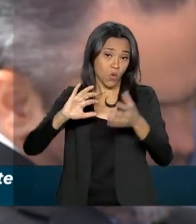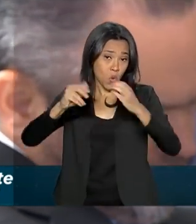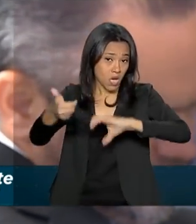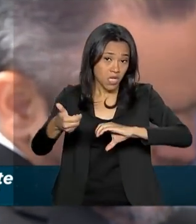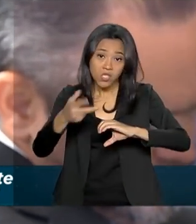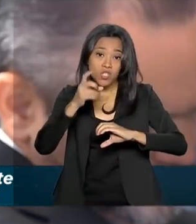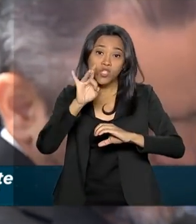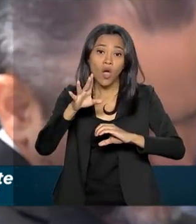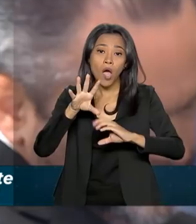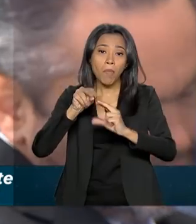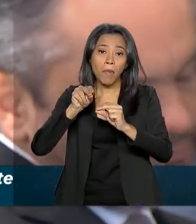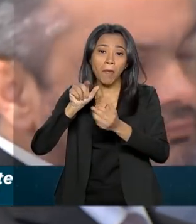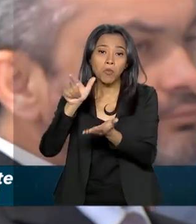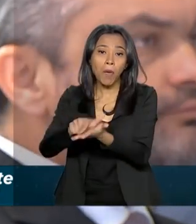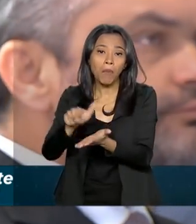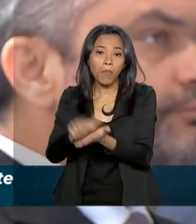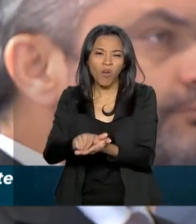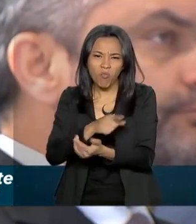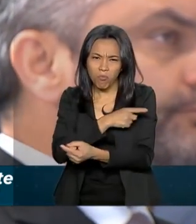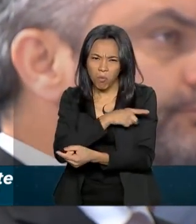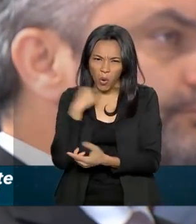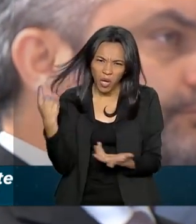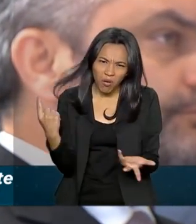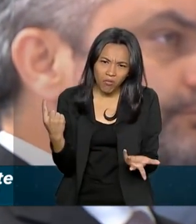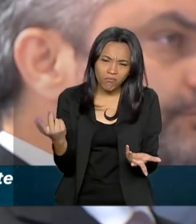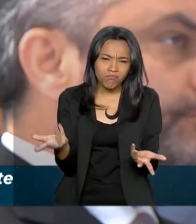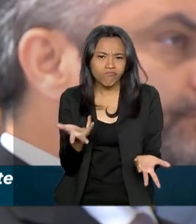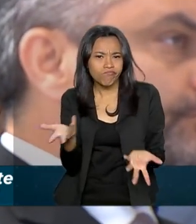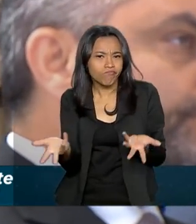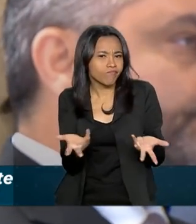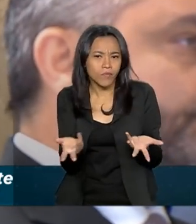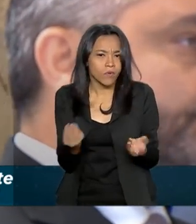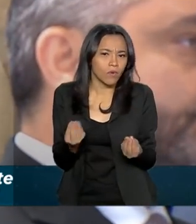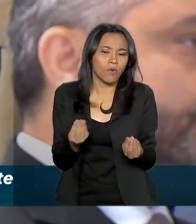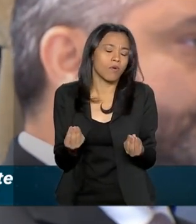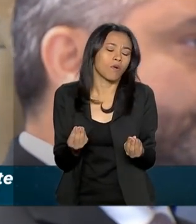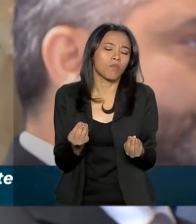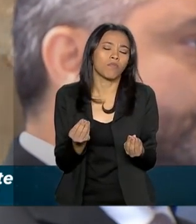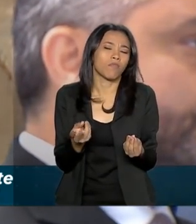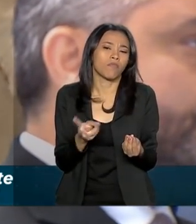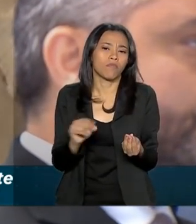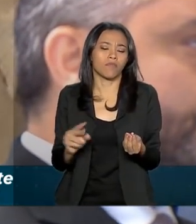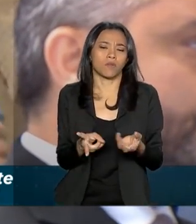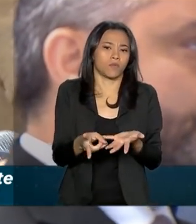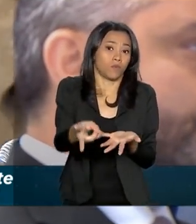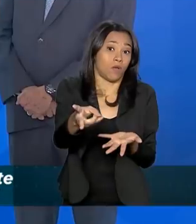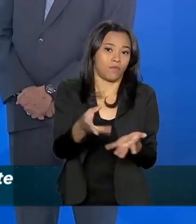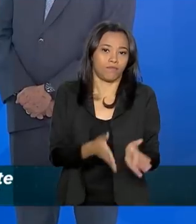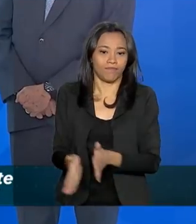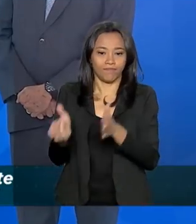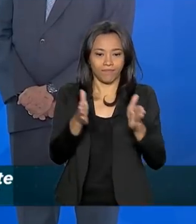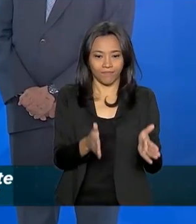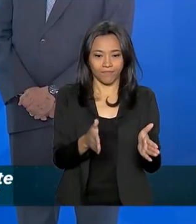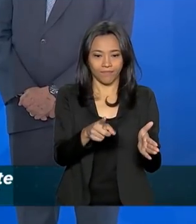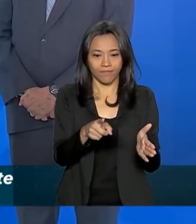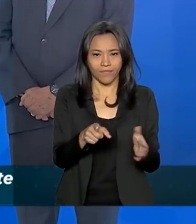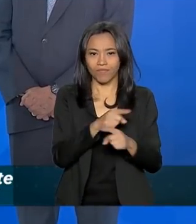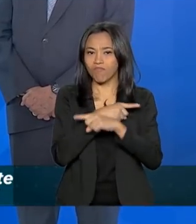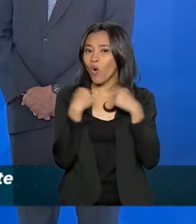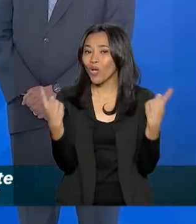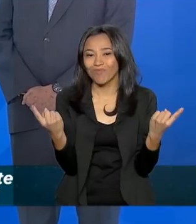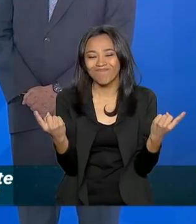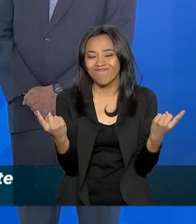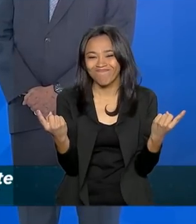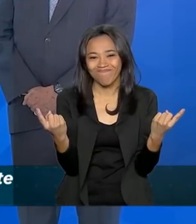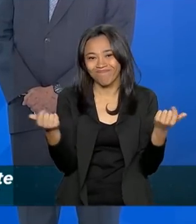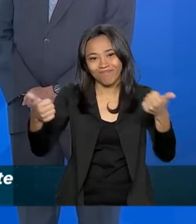papel. Ele morreu de vez? Como é que o senhor pretende continuar? Nath morto. Não deu certo.